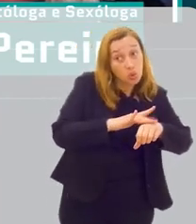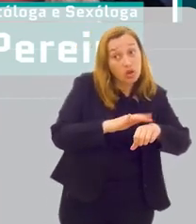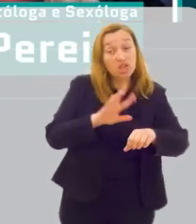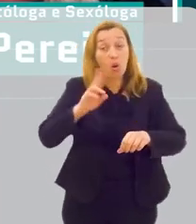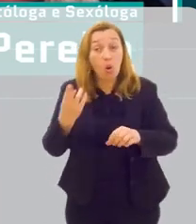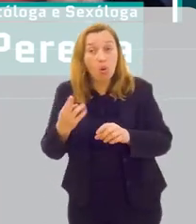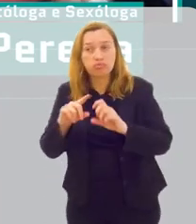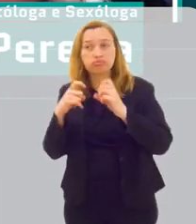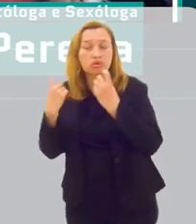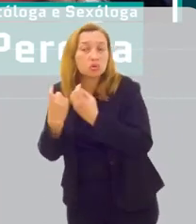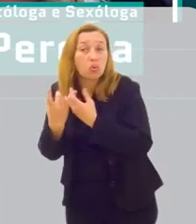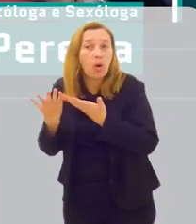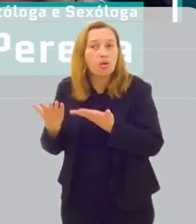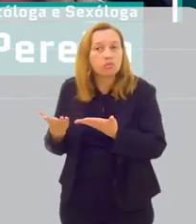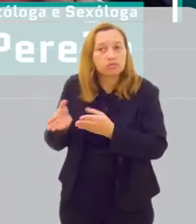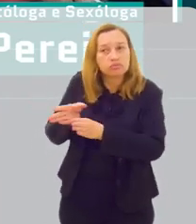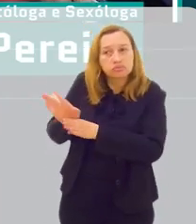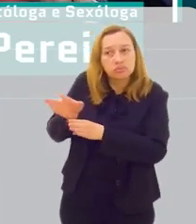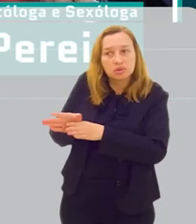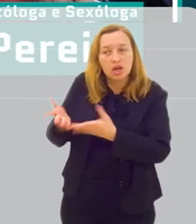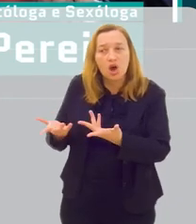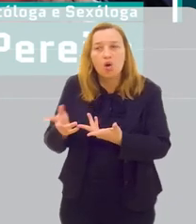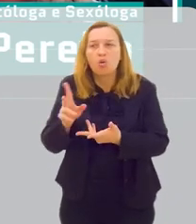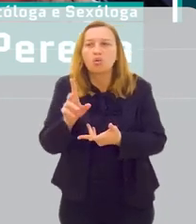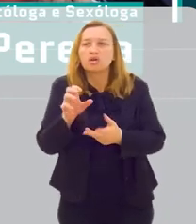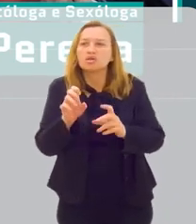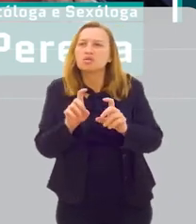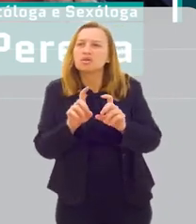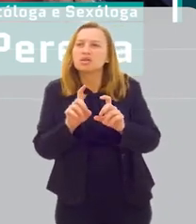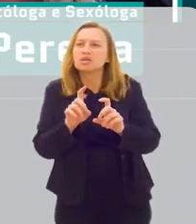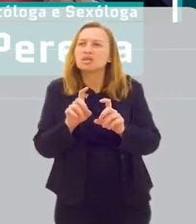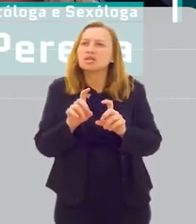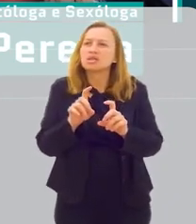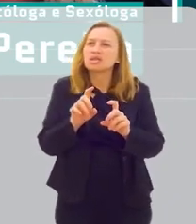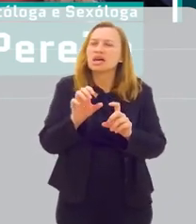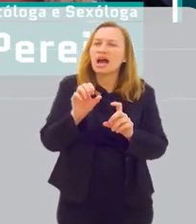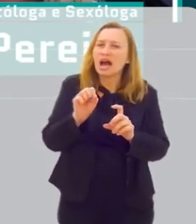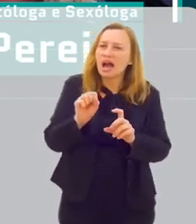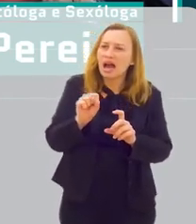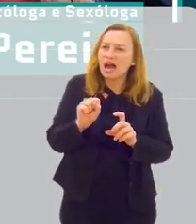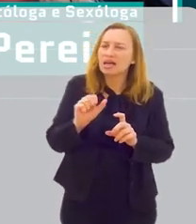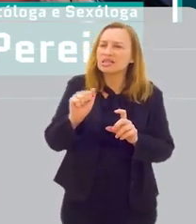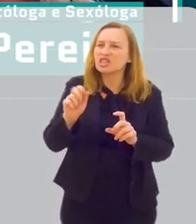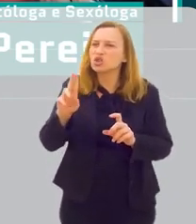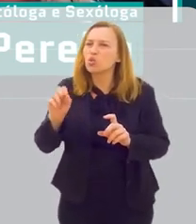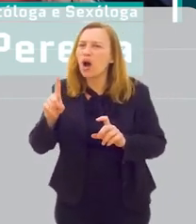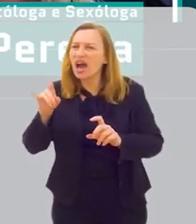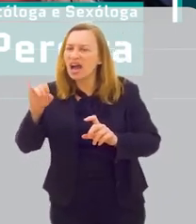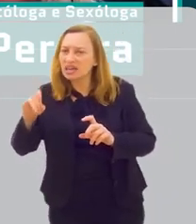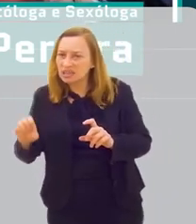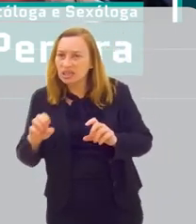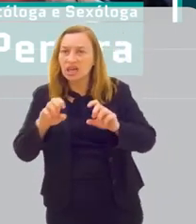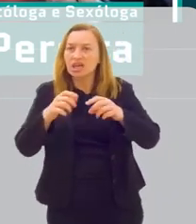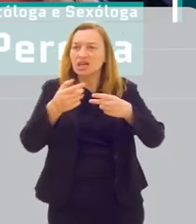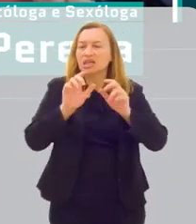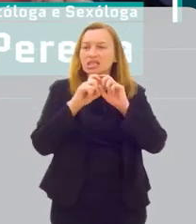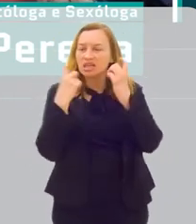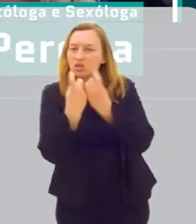se é uma questão da orientação sexual. Os assexuados. Pessoas que